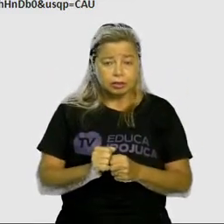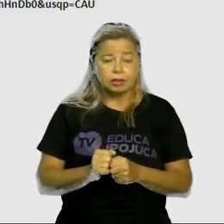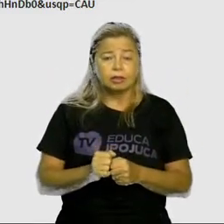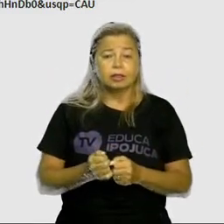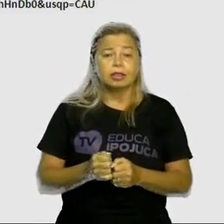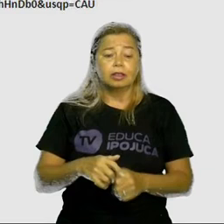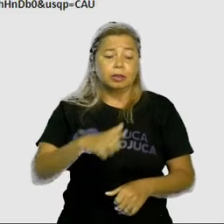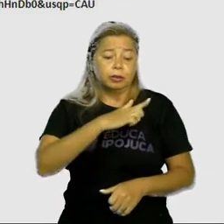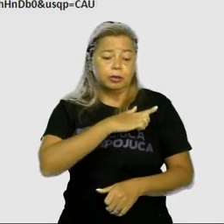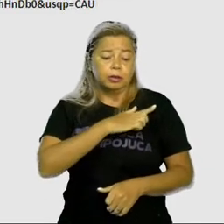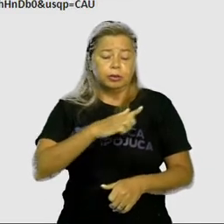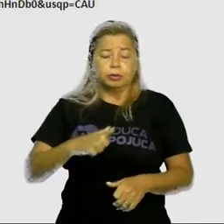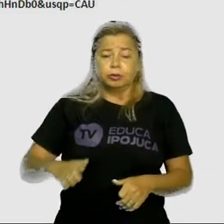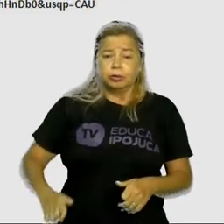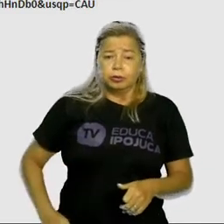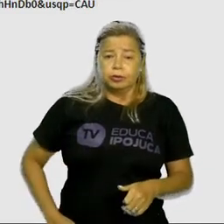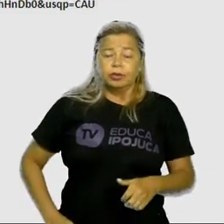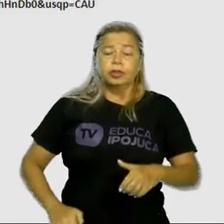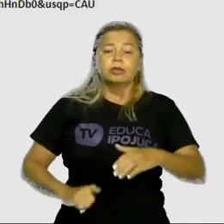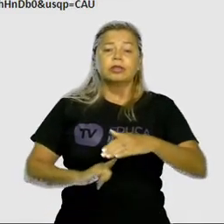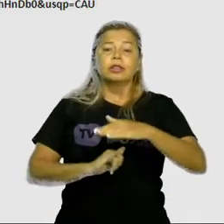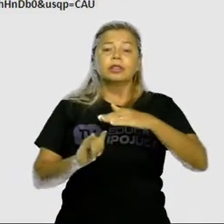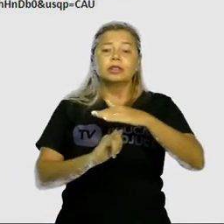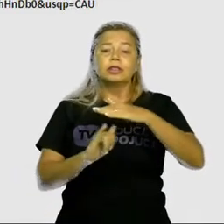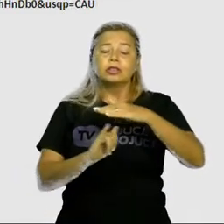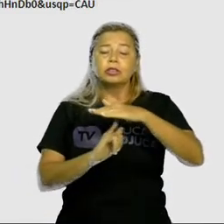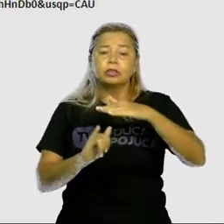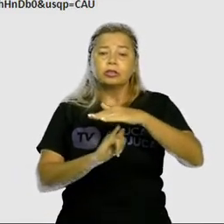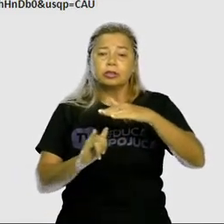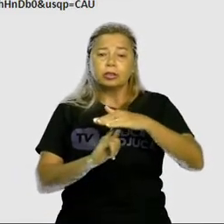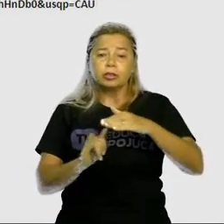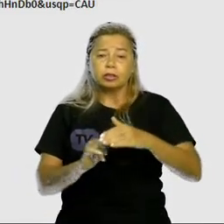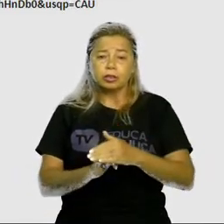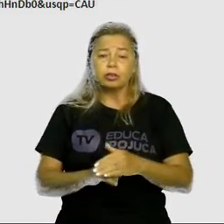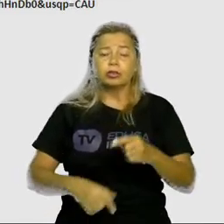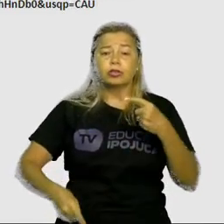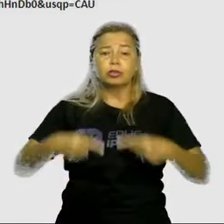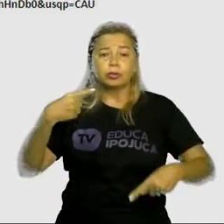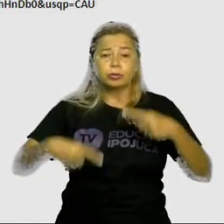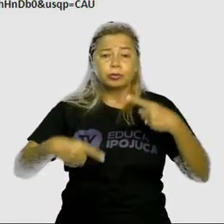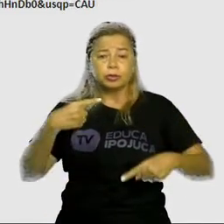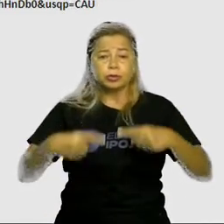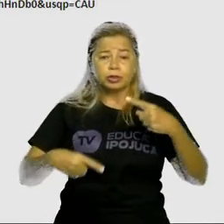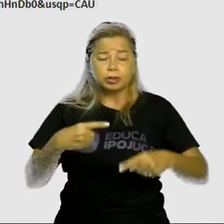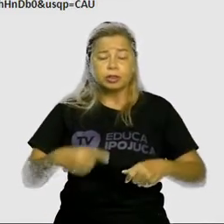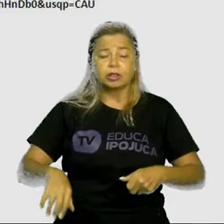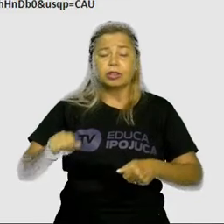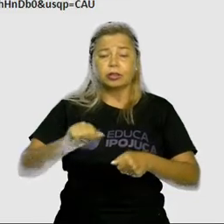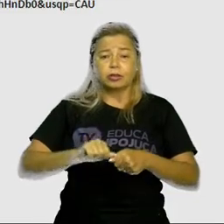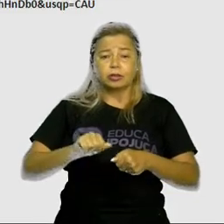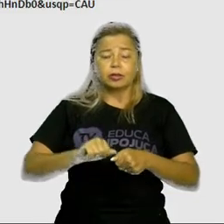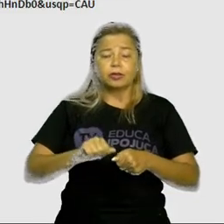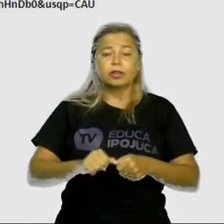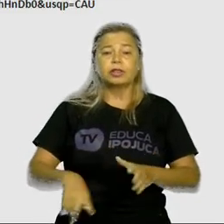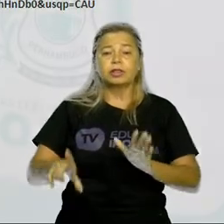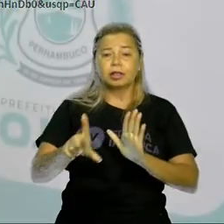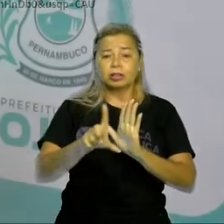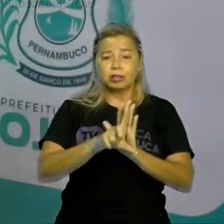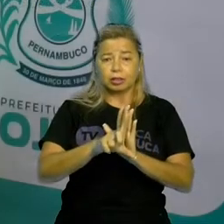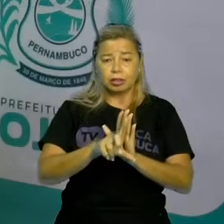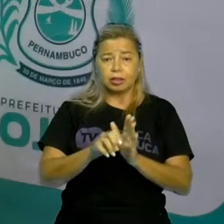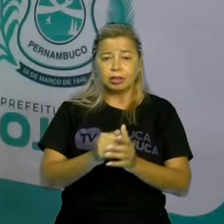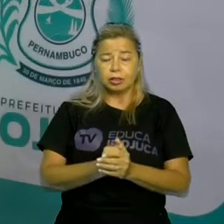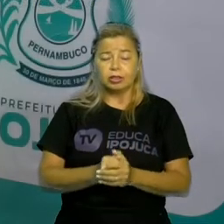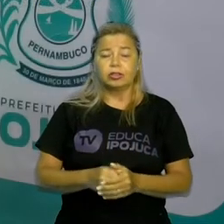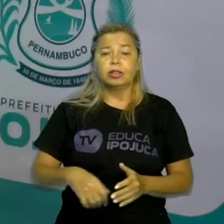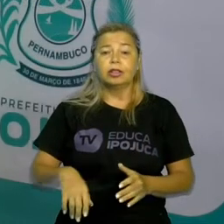as instituições políticas e administrativas do país produzem as leis. Os três poderes. Poder